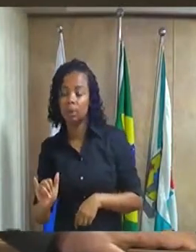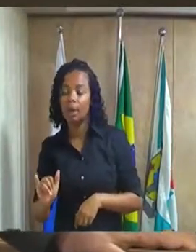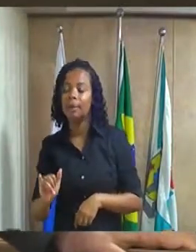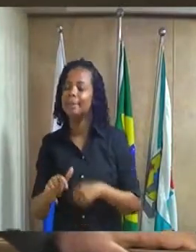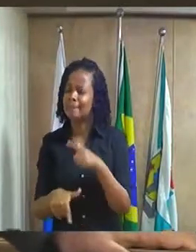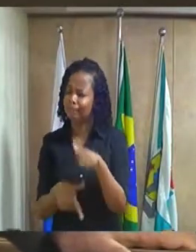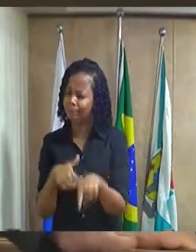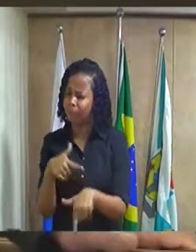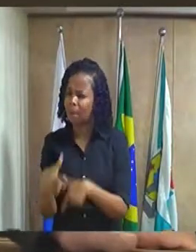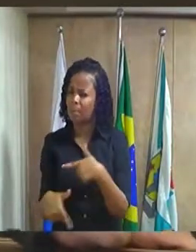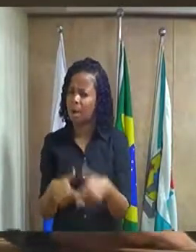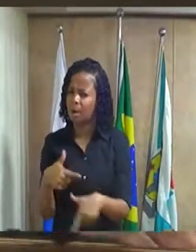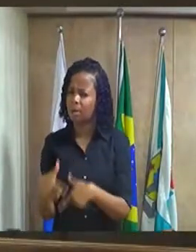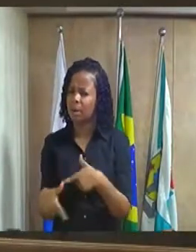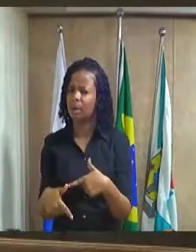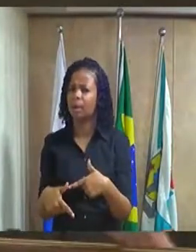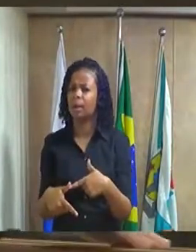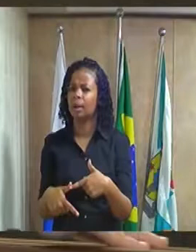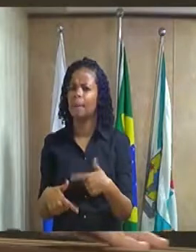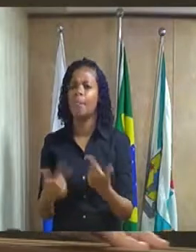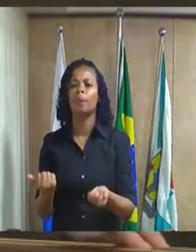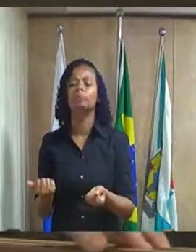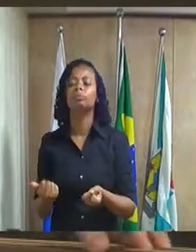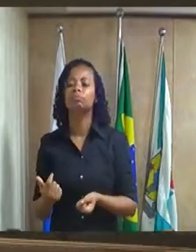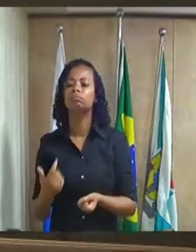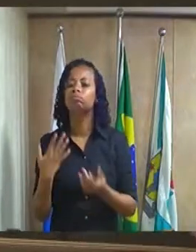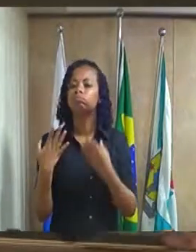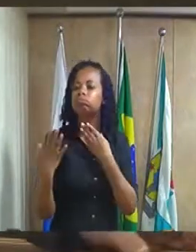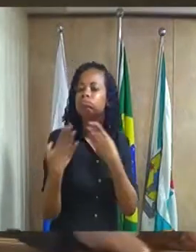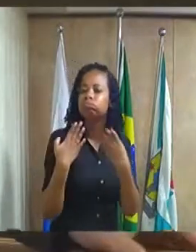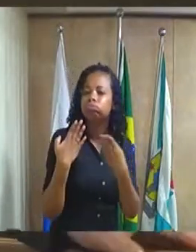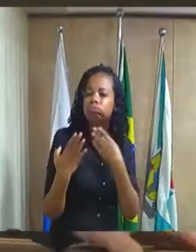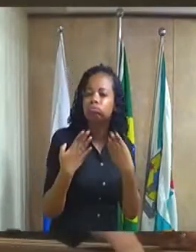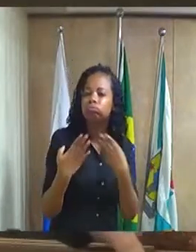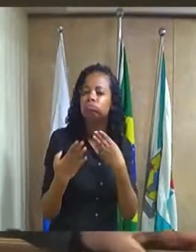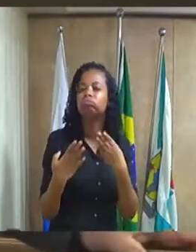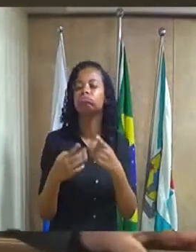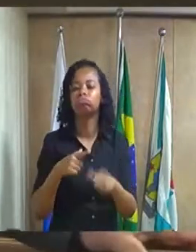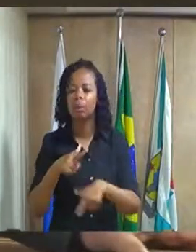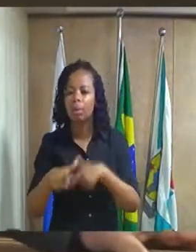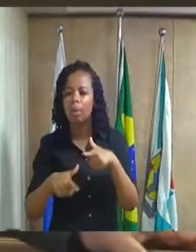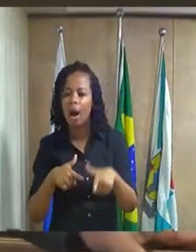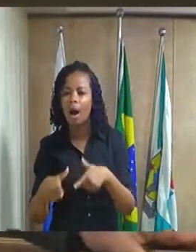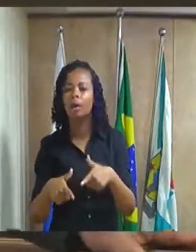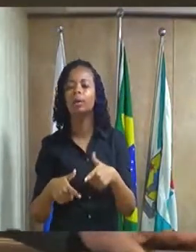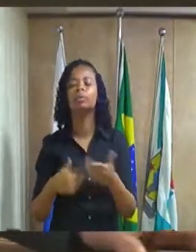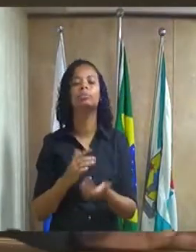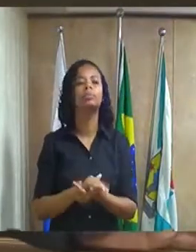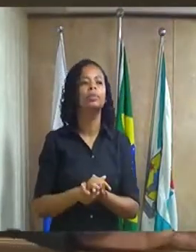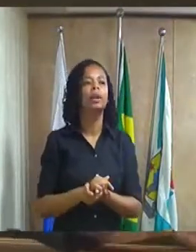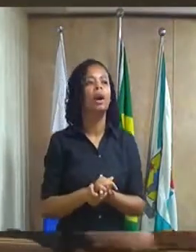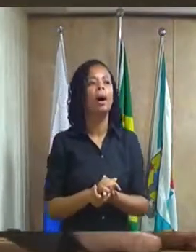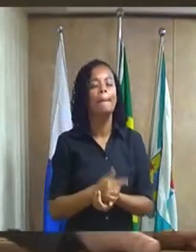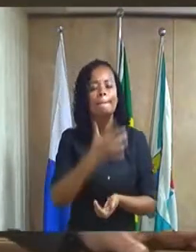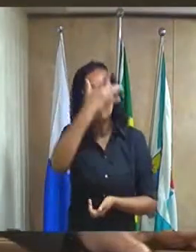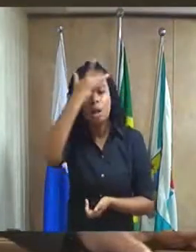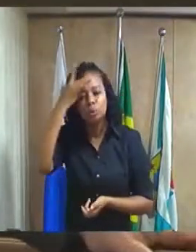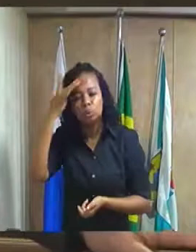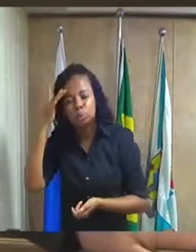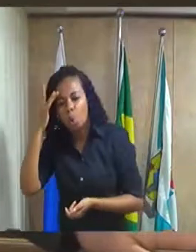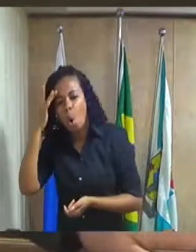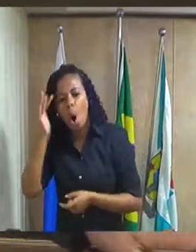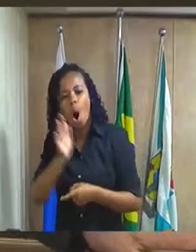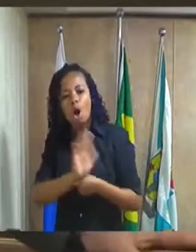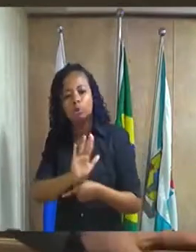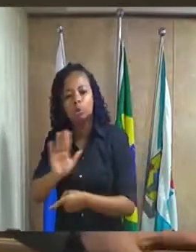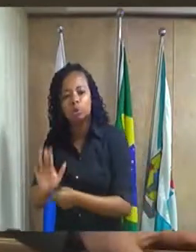uma parte da psicanálise como psicólogo ele é uma pessoa que ajuda e